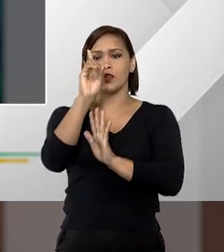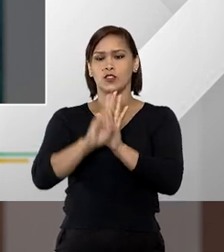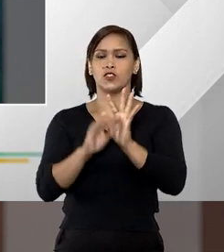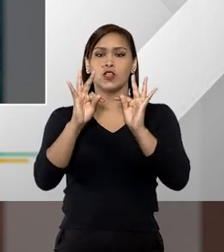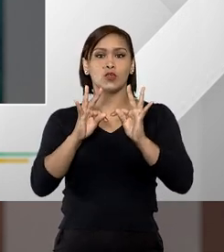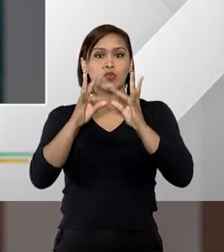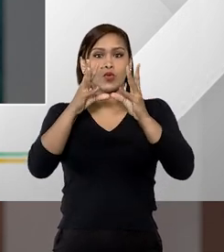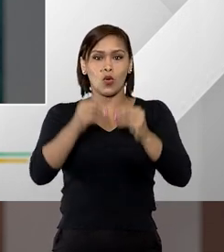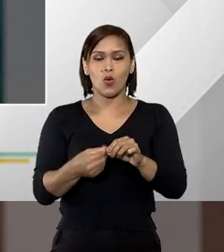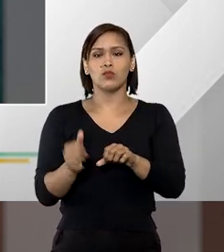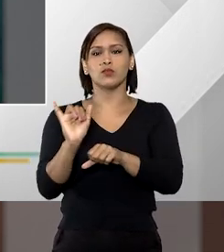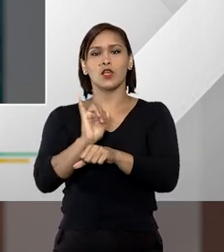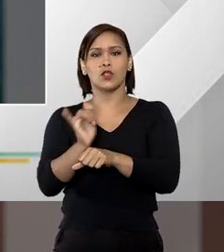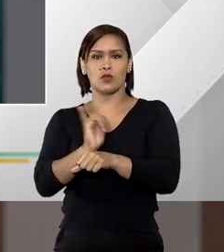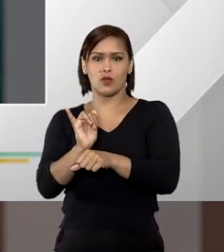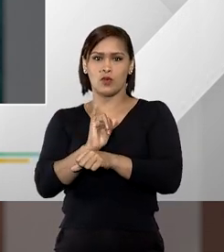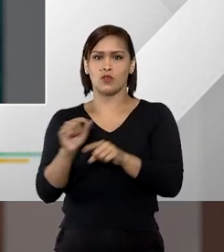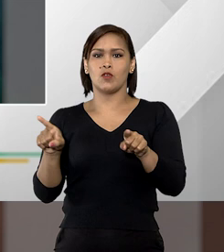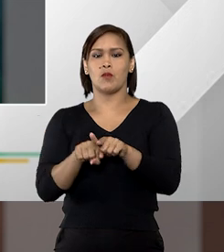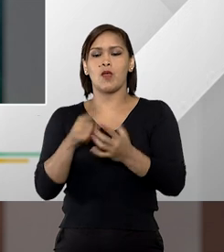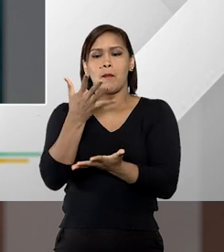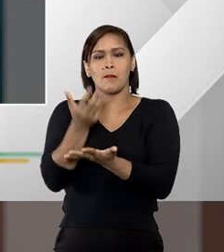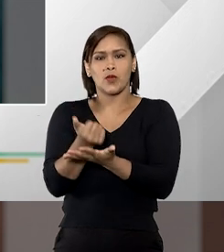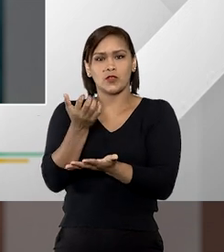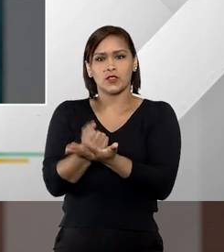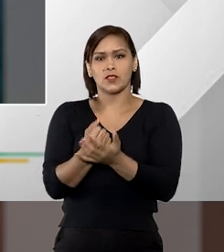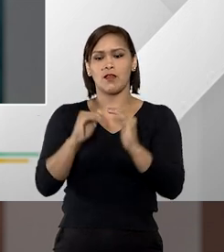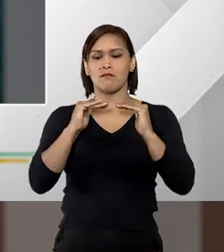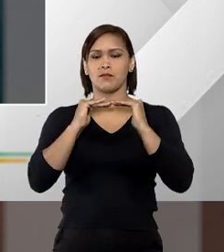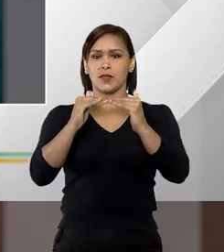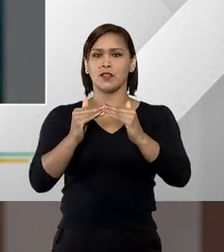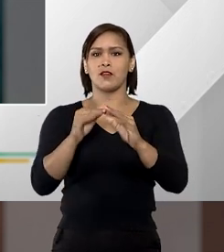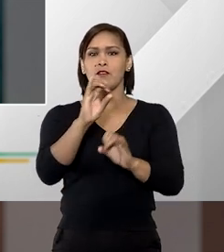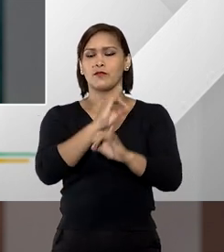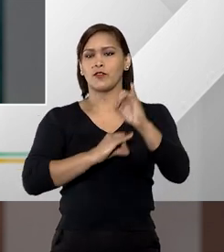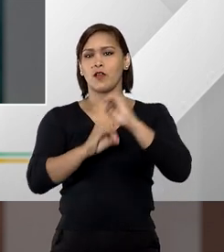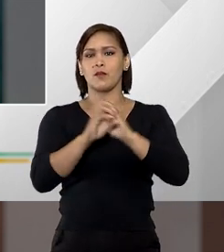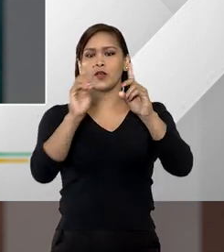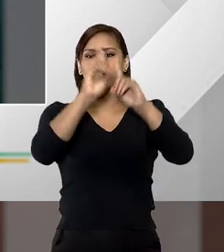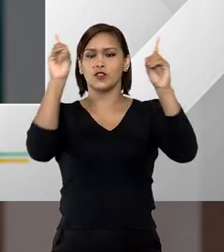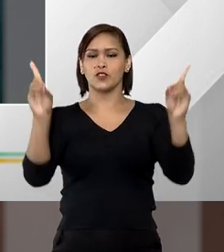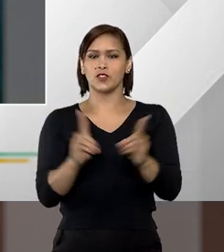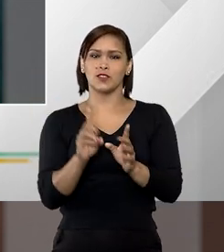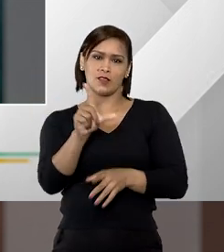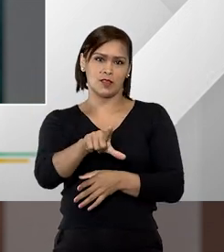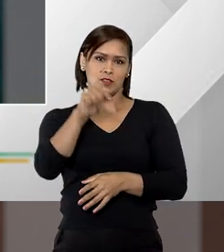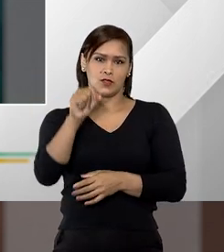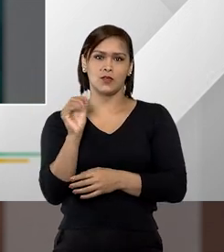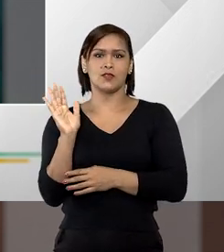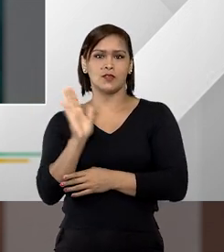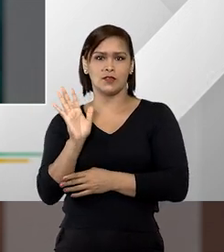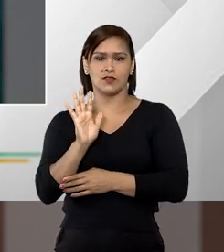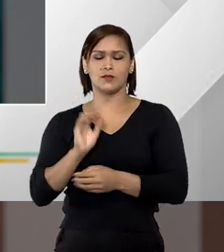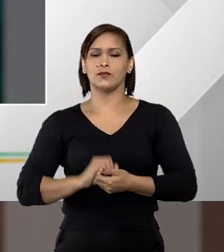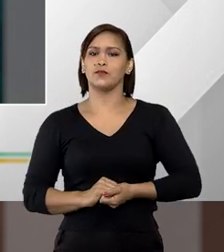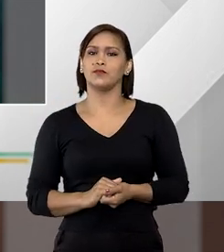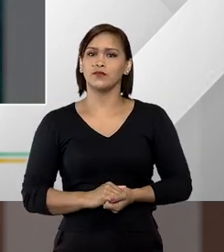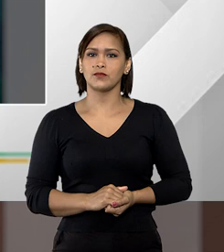na íntegra no YouTube e em podcast pelas plataformas digitais de sua preferência Tchau, tchau